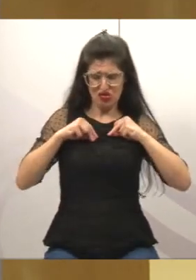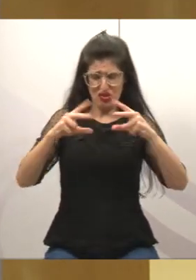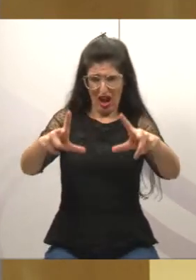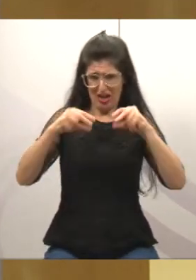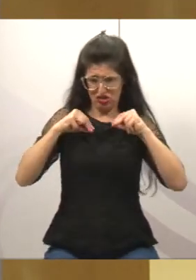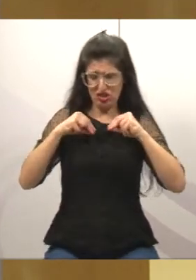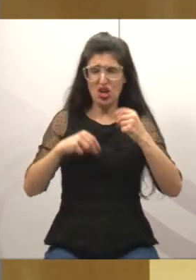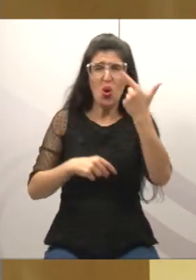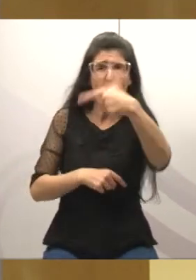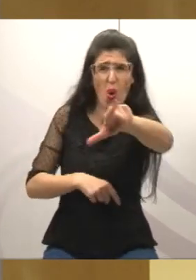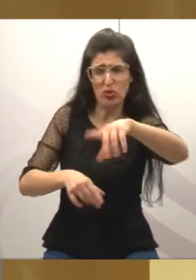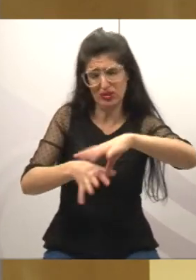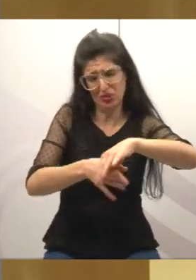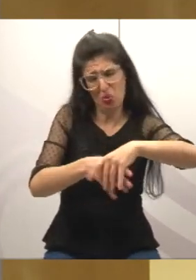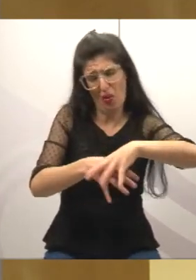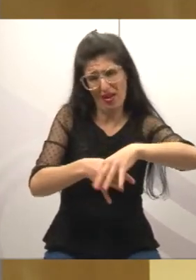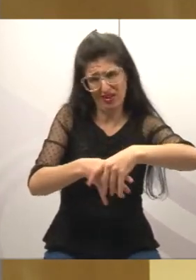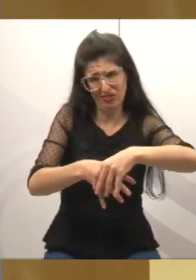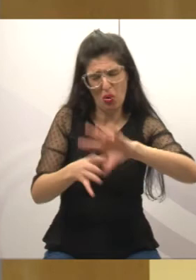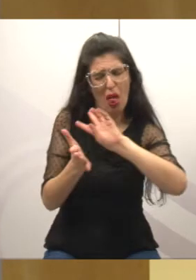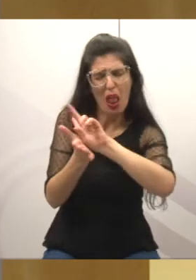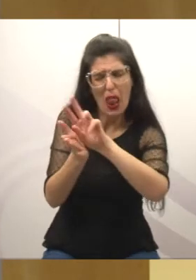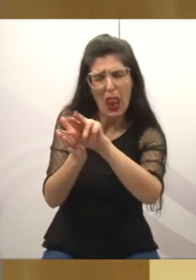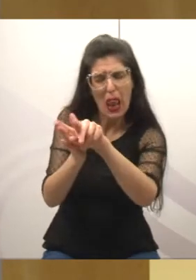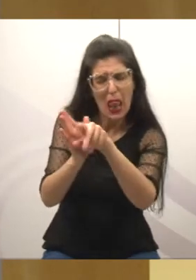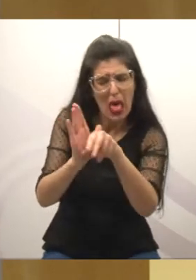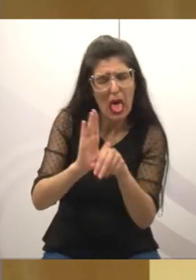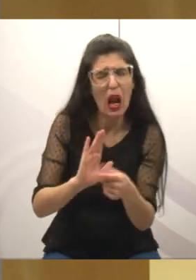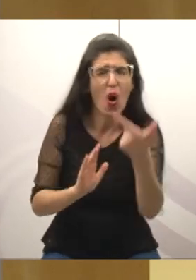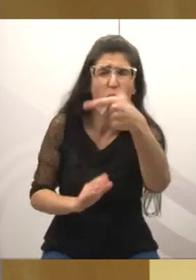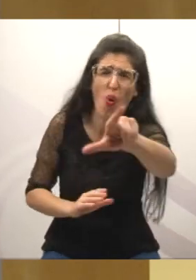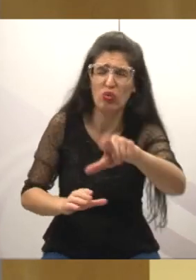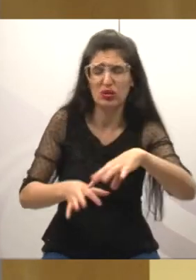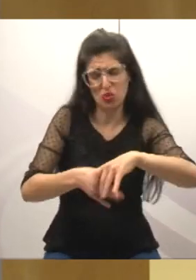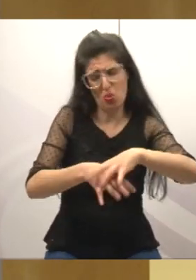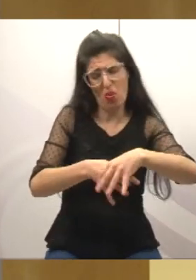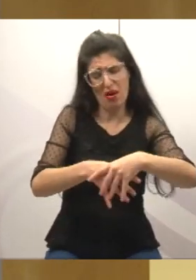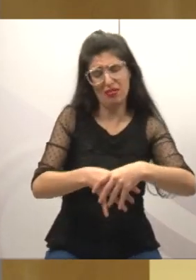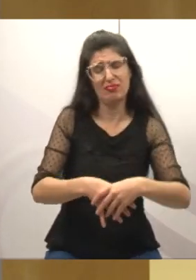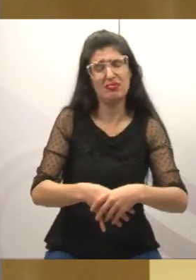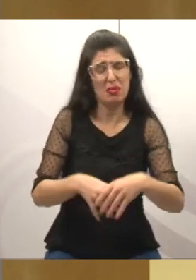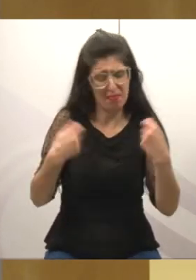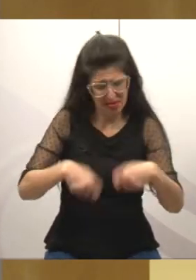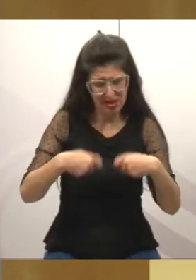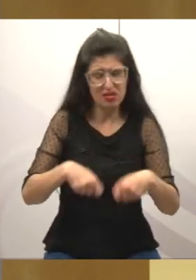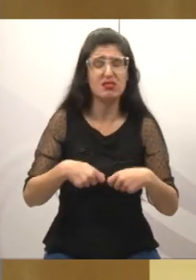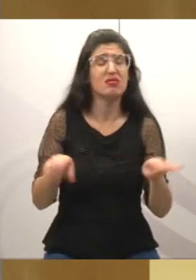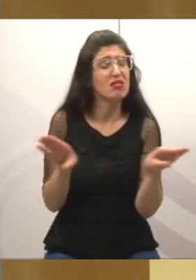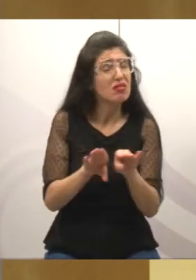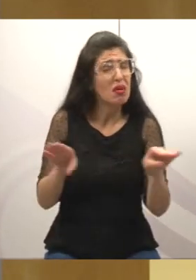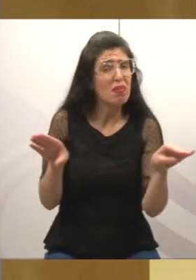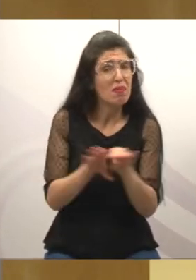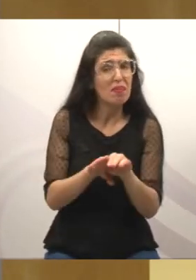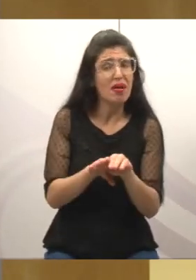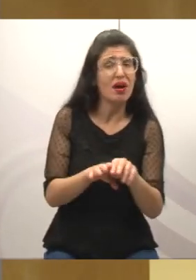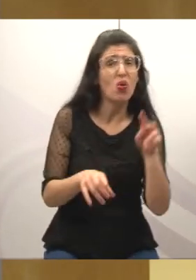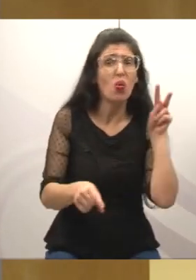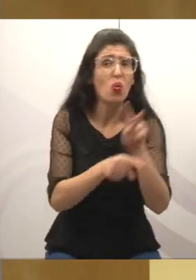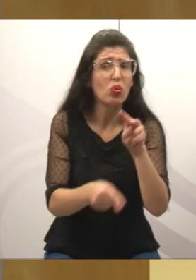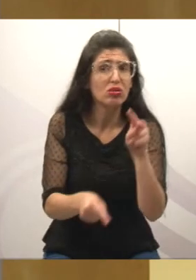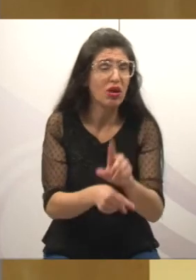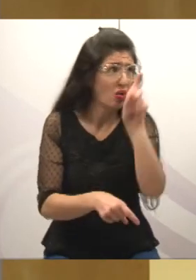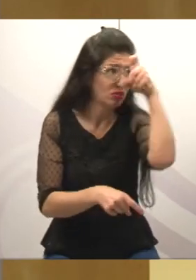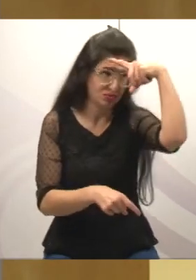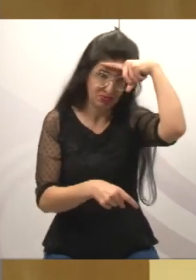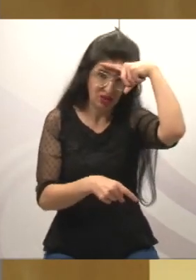Prefeito, que é muito importante a gente adaptar a nossa rede, como tem sido adaptada ao enfrentamento do COVID,